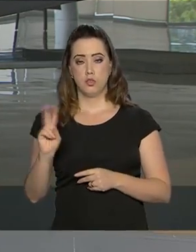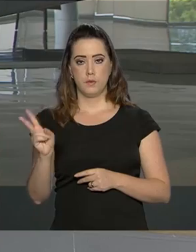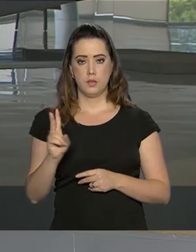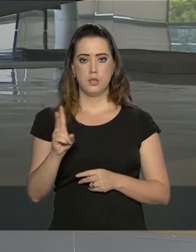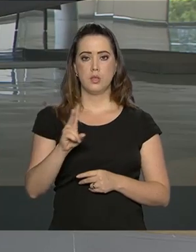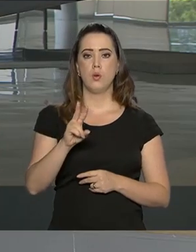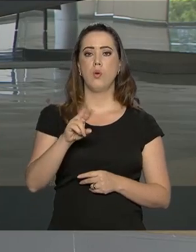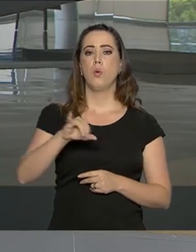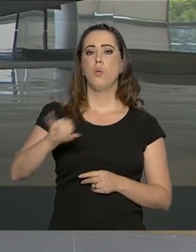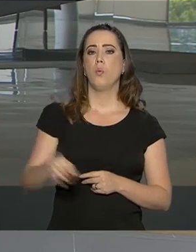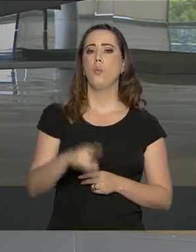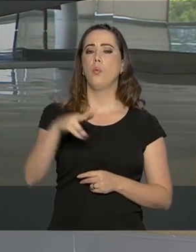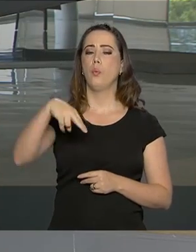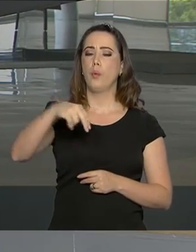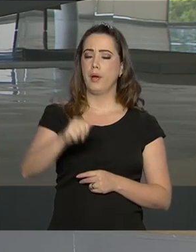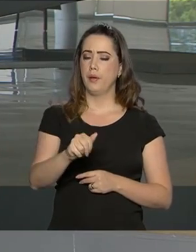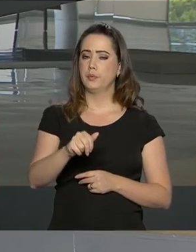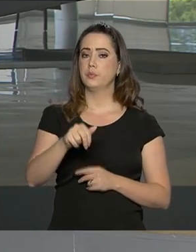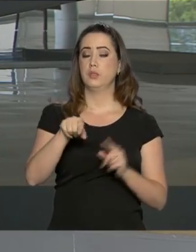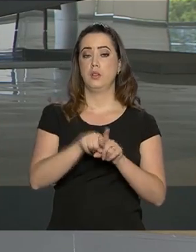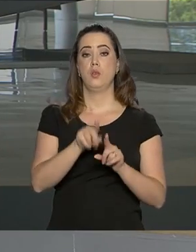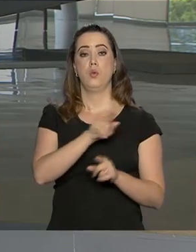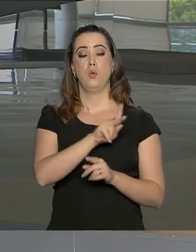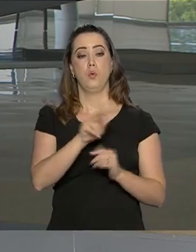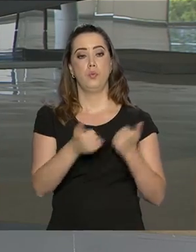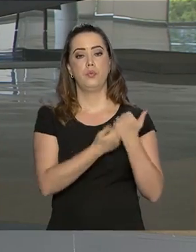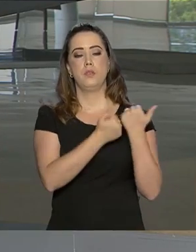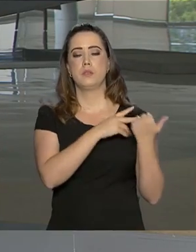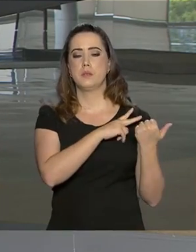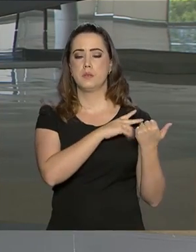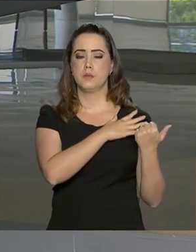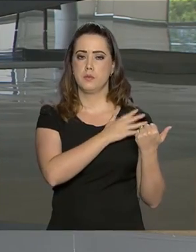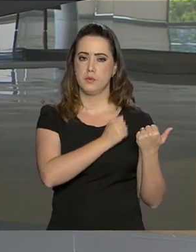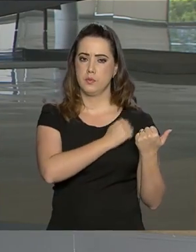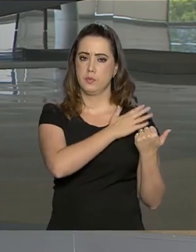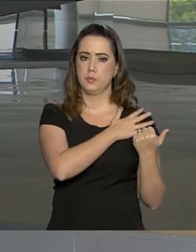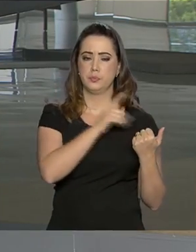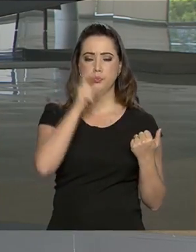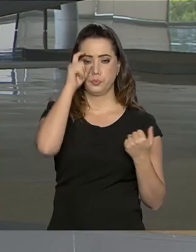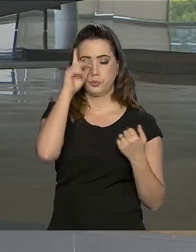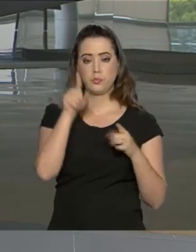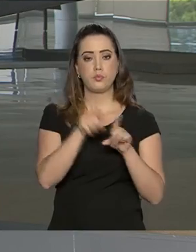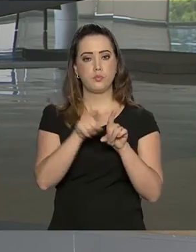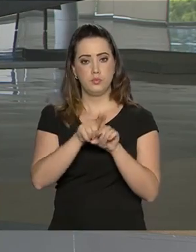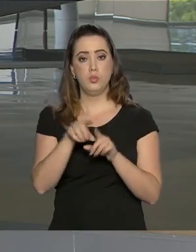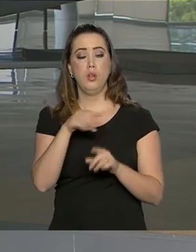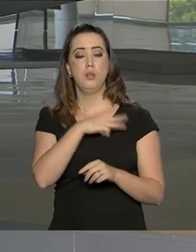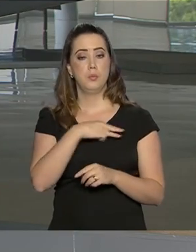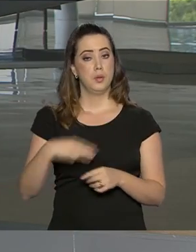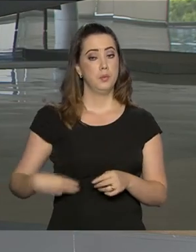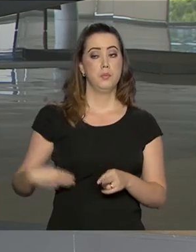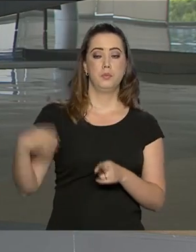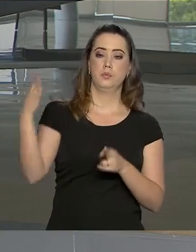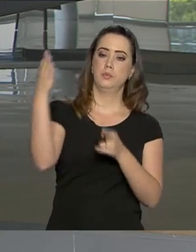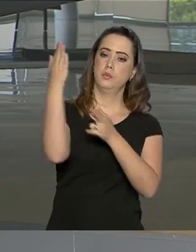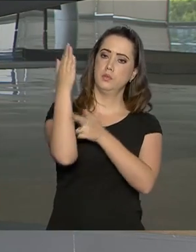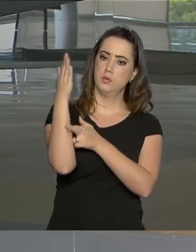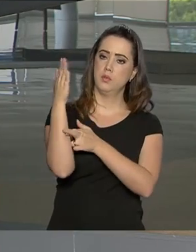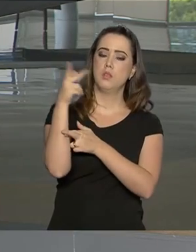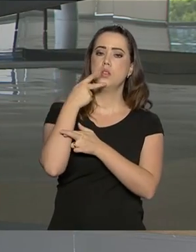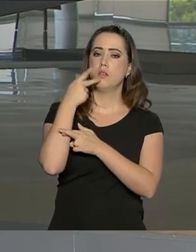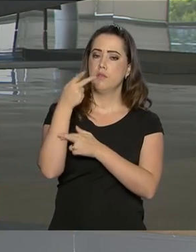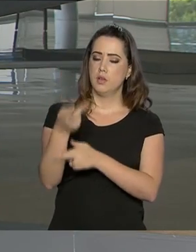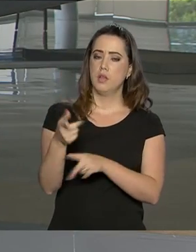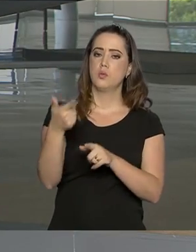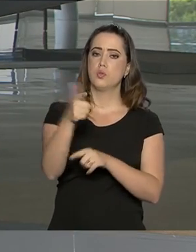Juan Guaidó, o vice-presidente da República, Milton Morão, e o ministro das Relações Exteriores, Ernesto Araújo, voltaram a